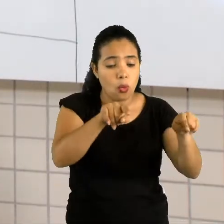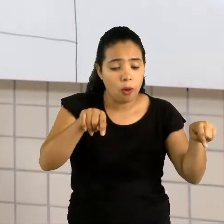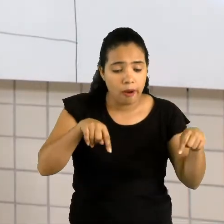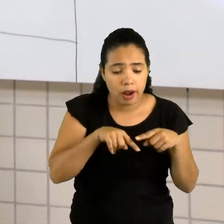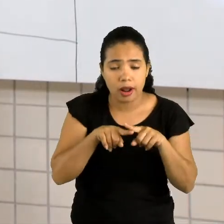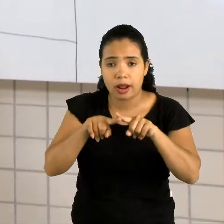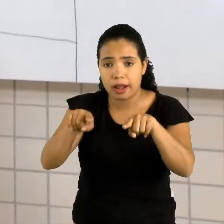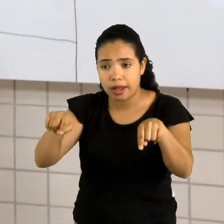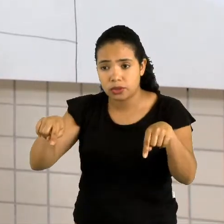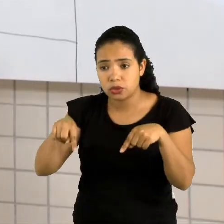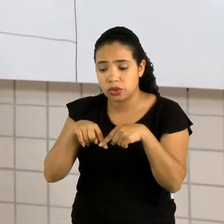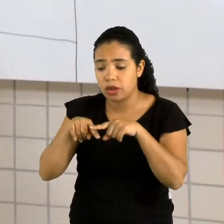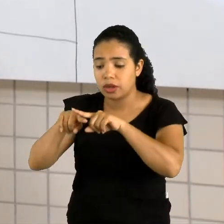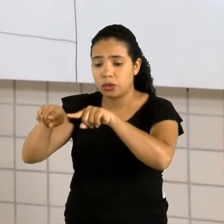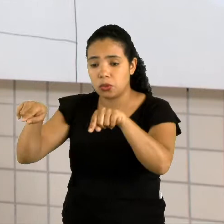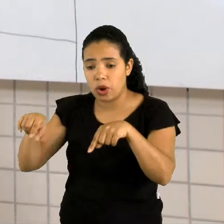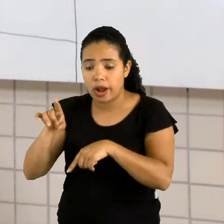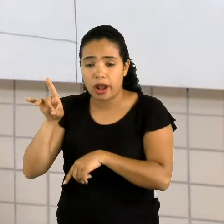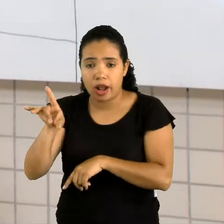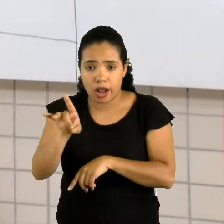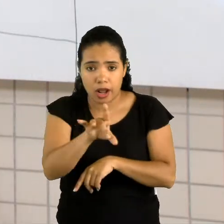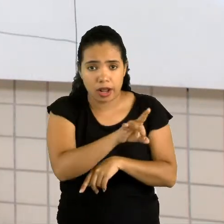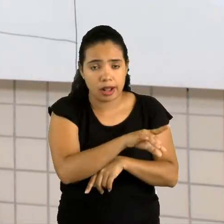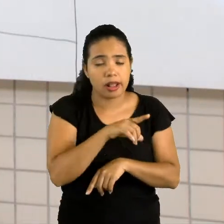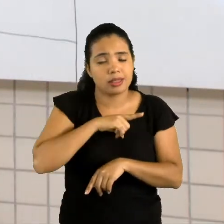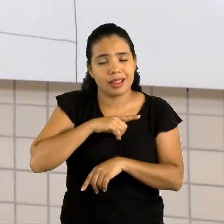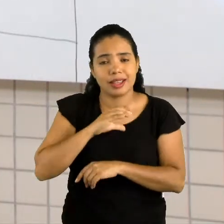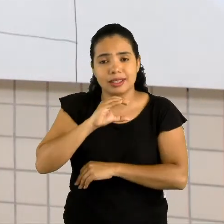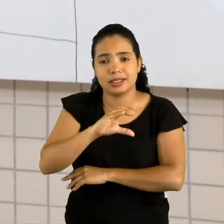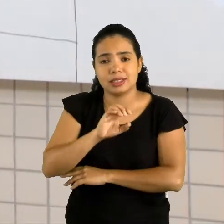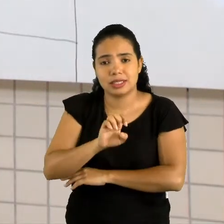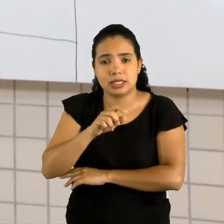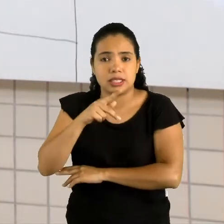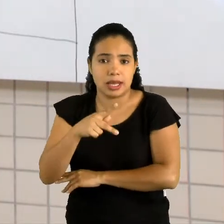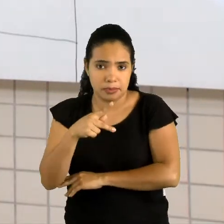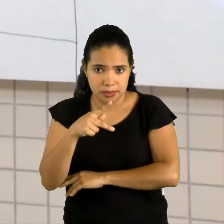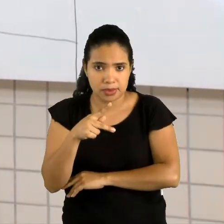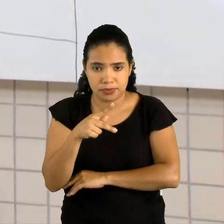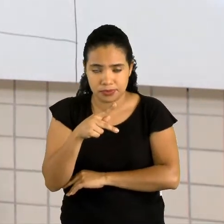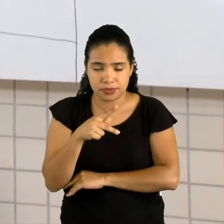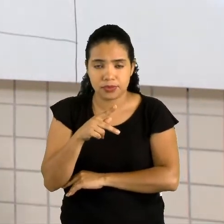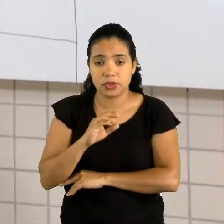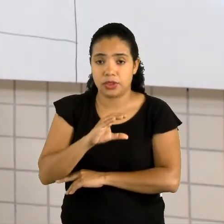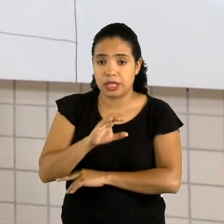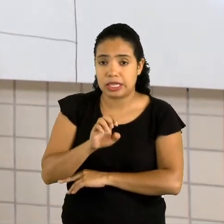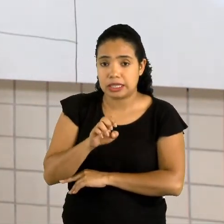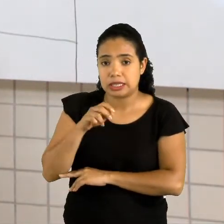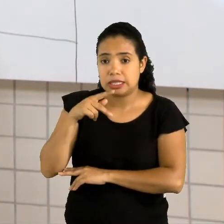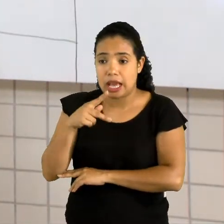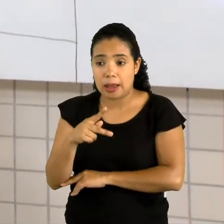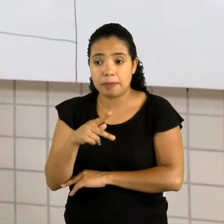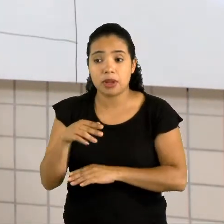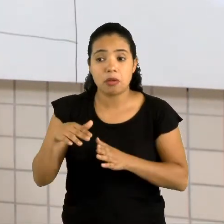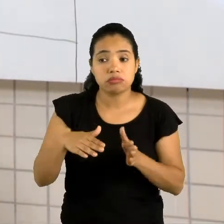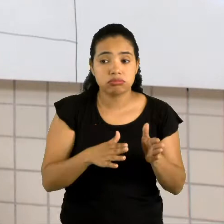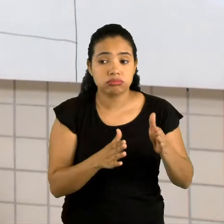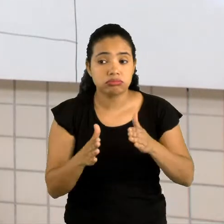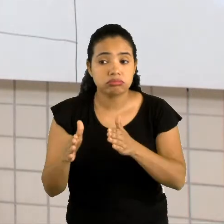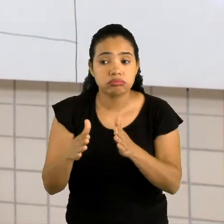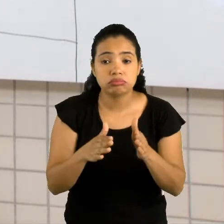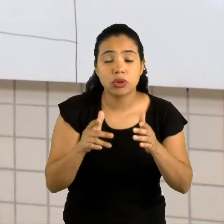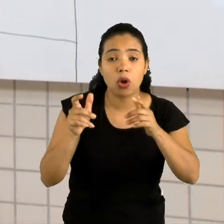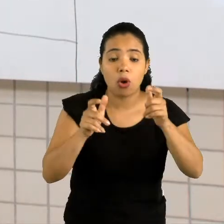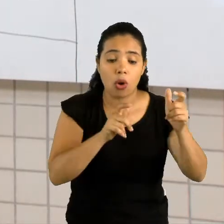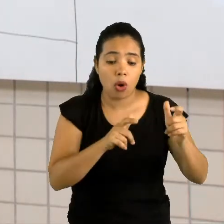cada quadra, ela tem um CEP. A pessoa, é por esse CEP que ela se guia para onde é que